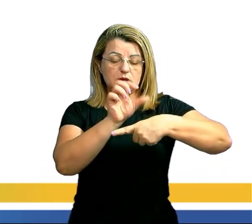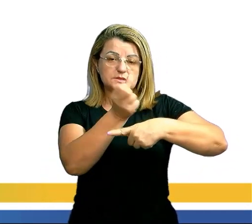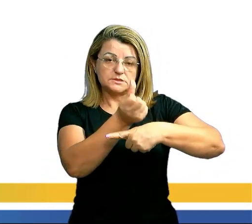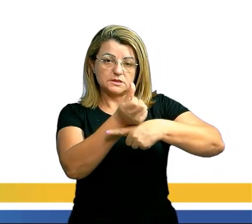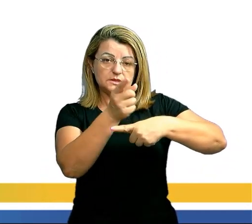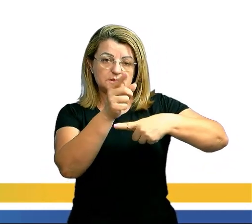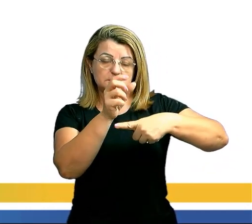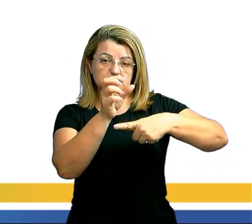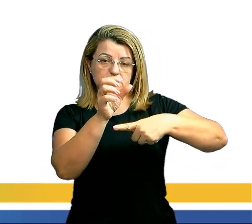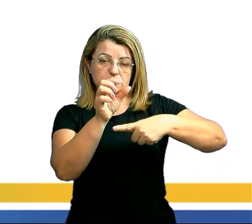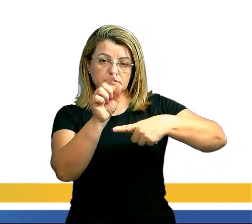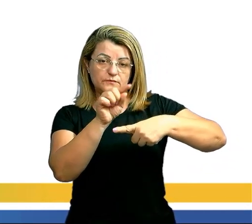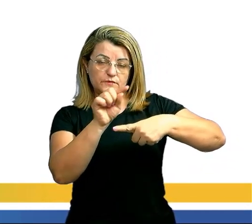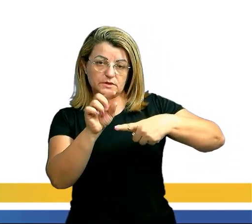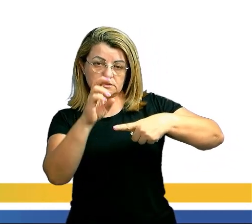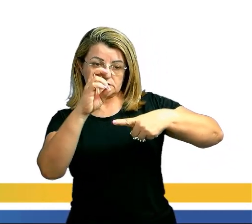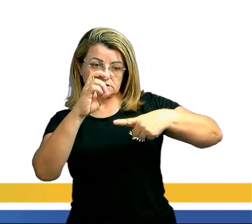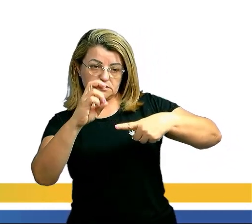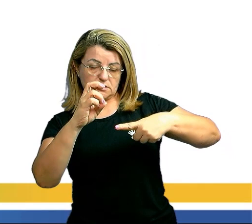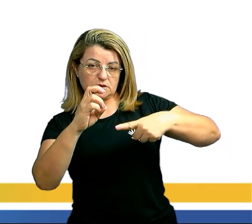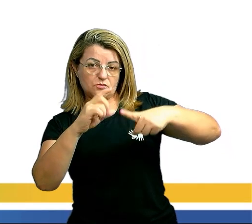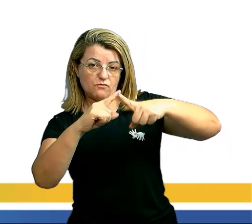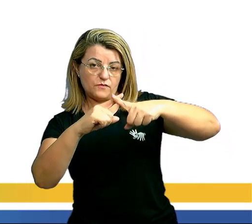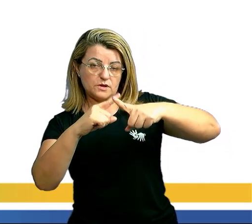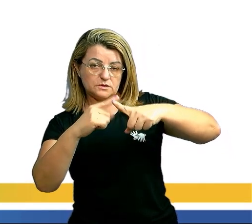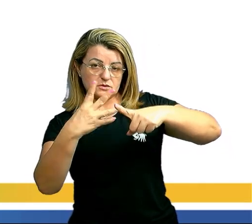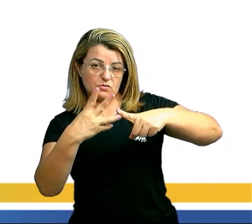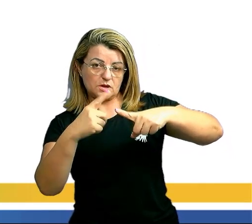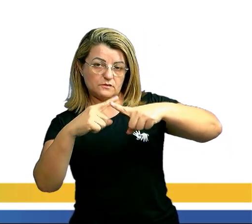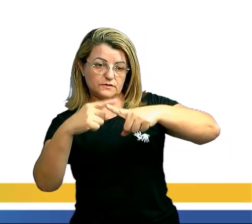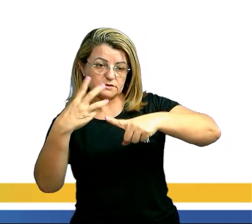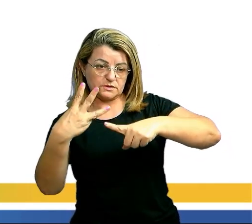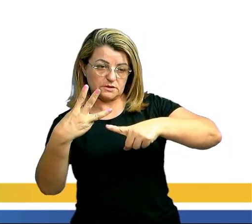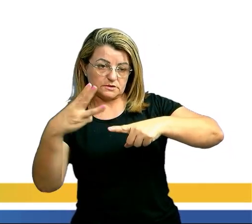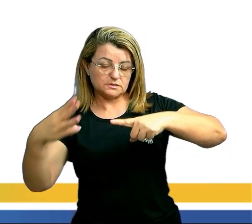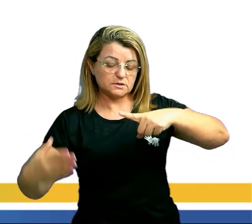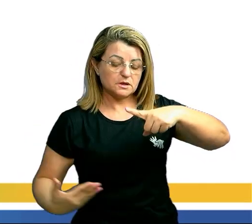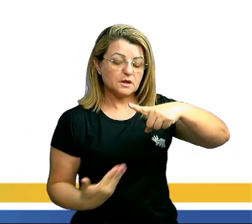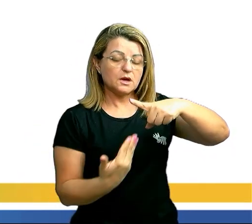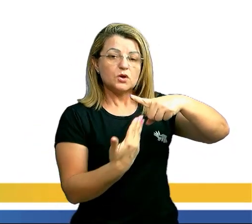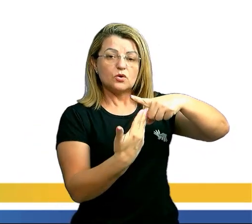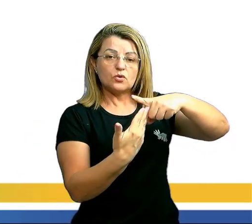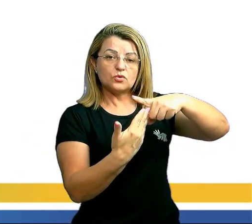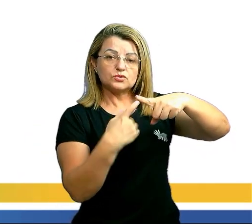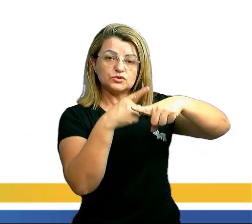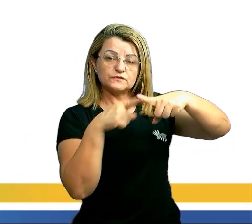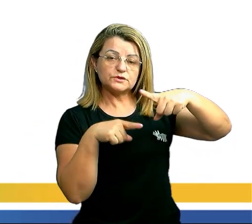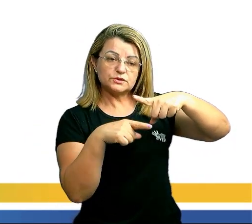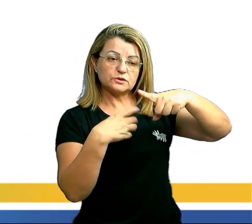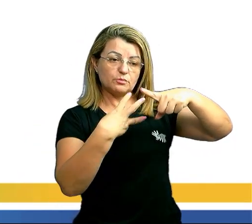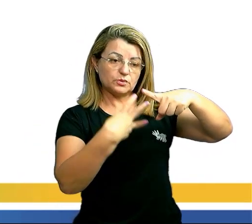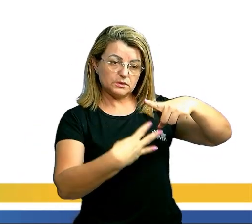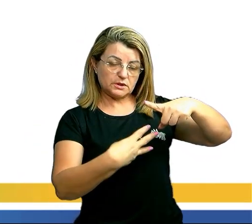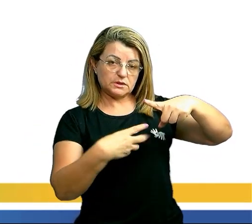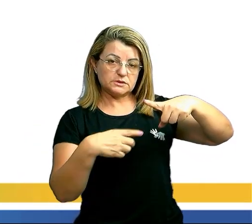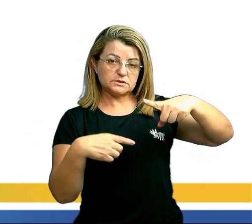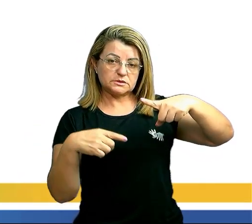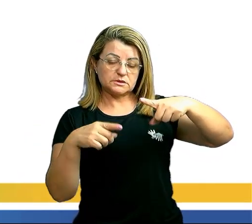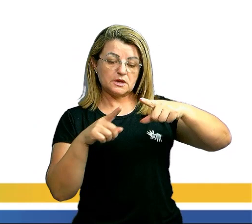fatorial, tá? Dividido por três vezes dois fatorial. Vai cortar o três, ó. Cortou o três.